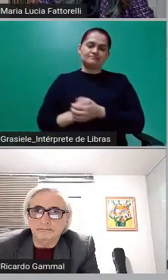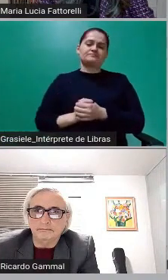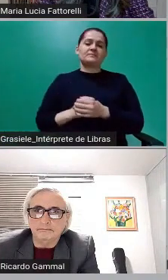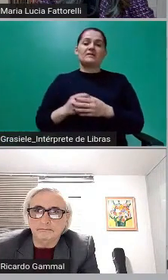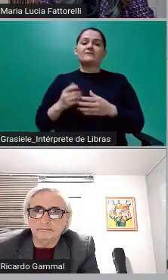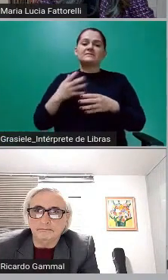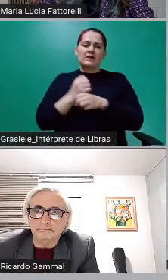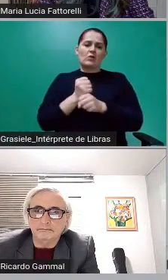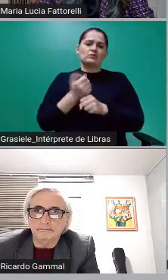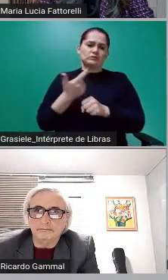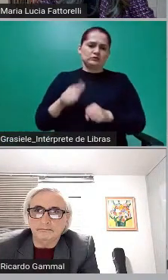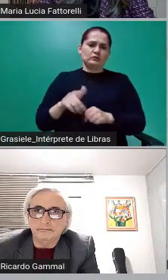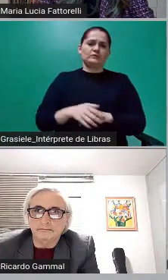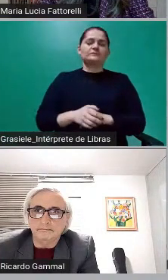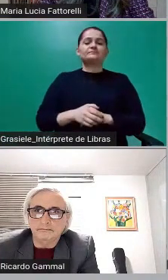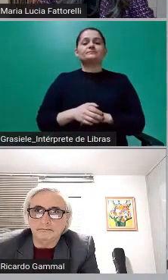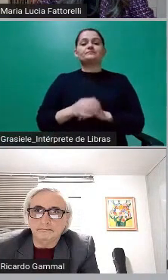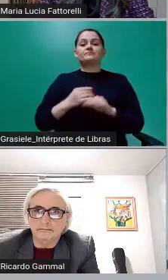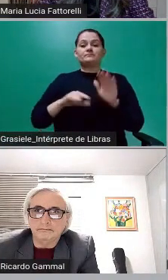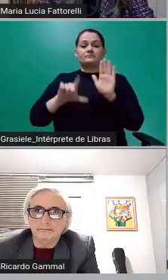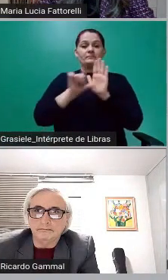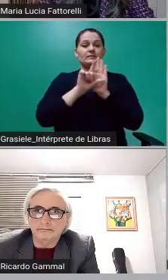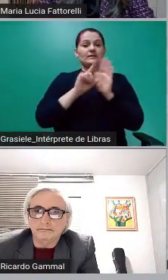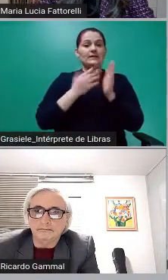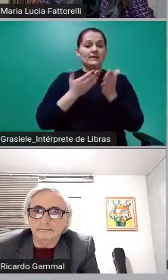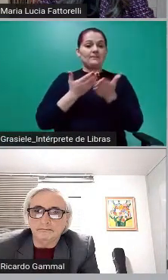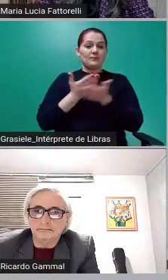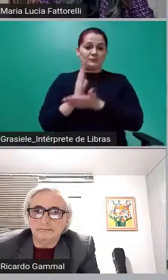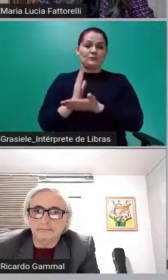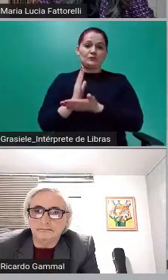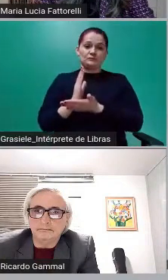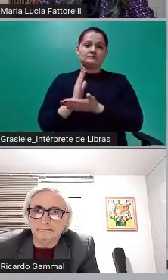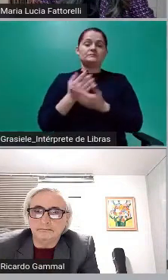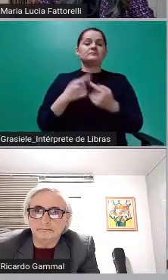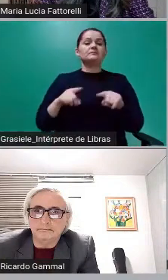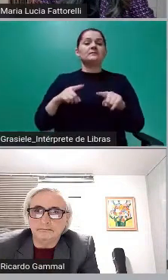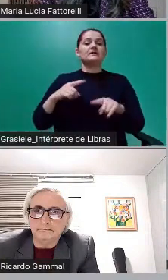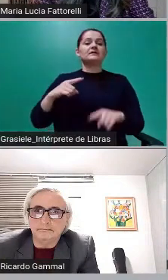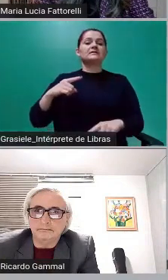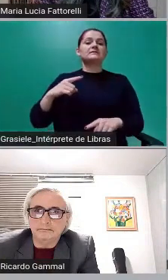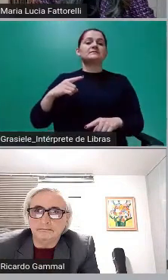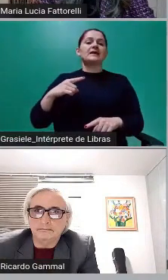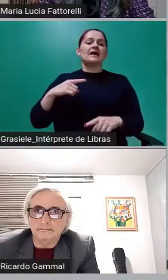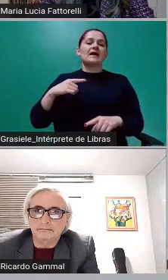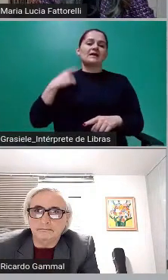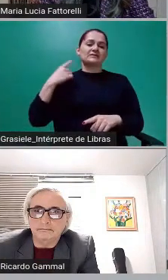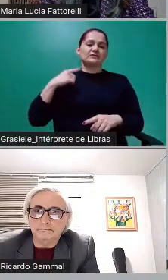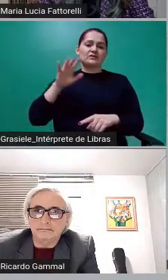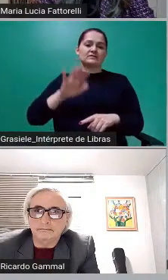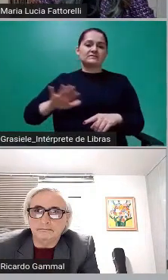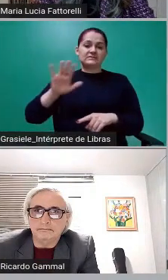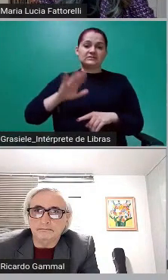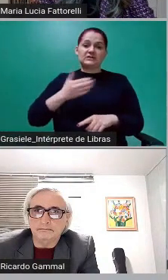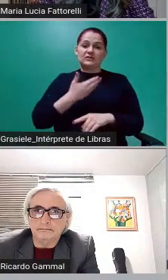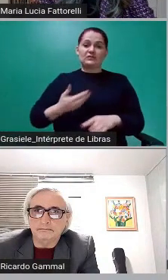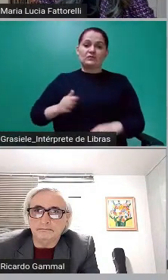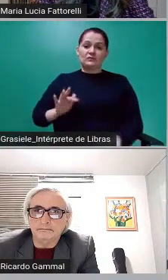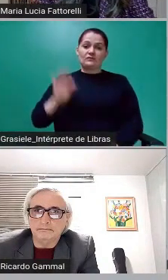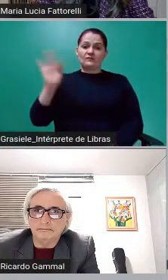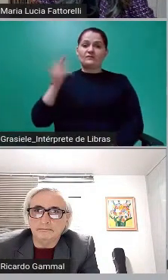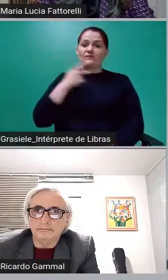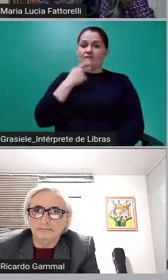essa lei apesar de aprovada a Advocacia Geral da União disse que ela não era